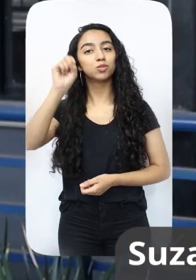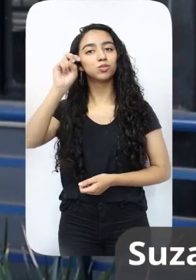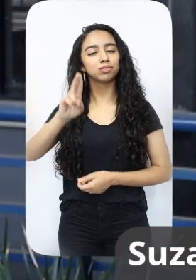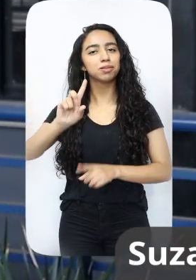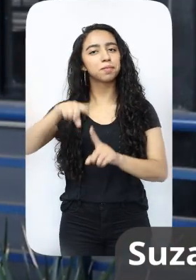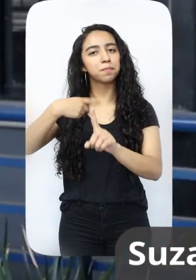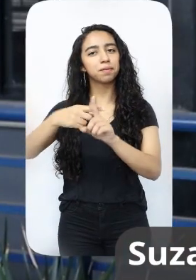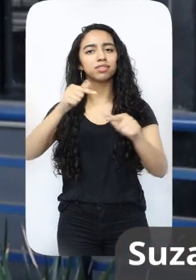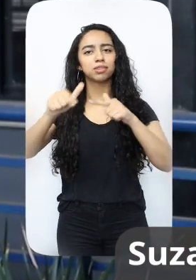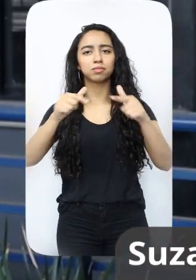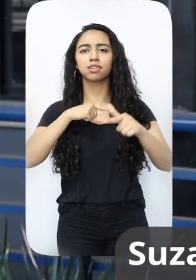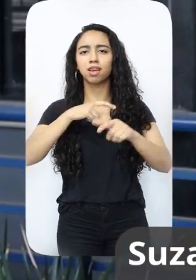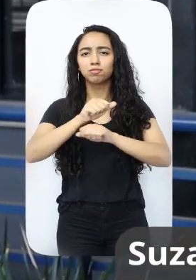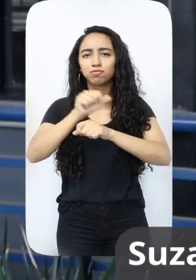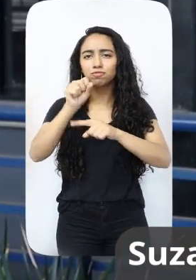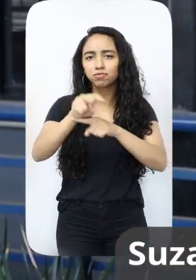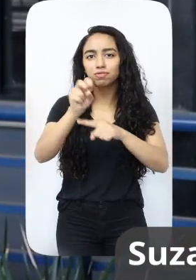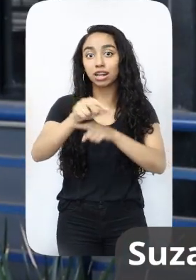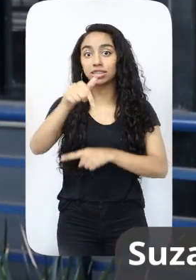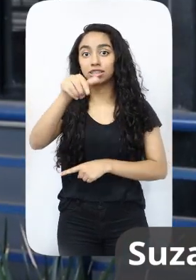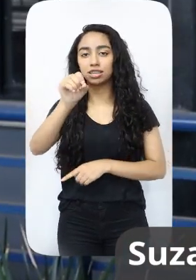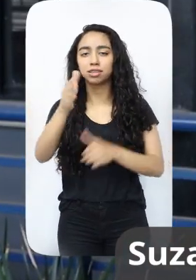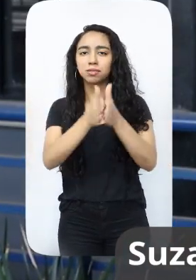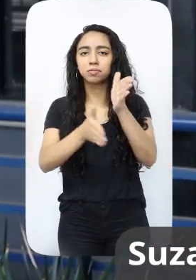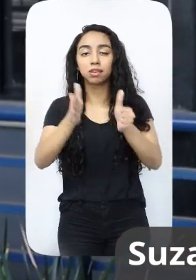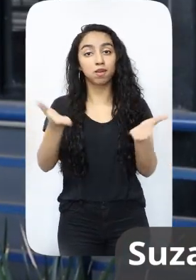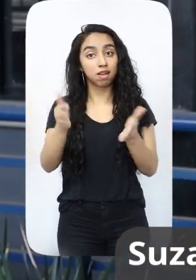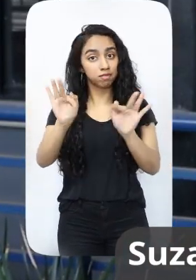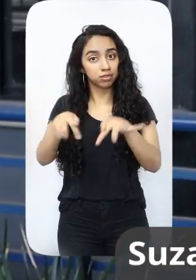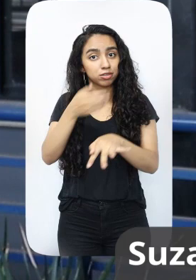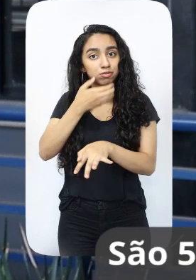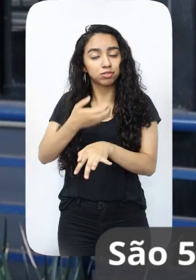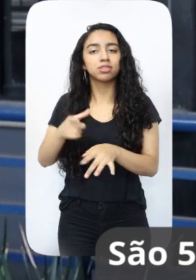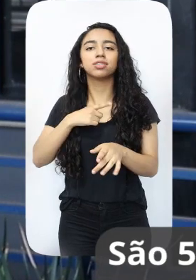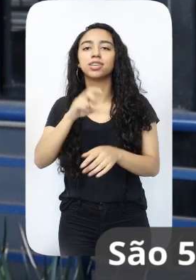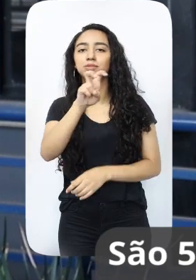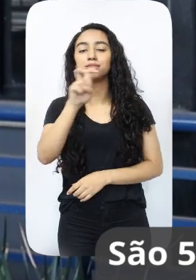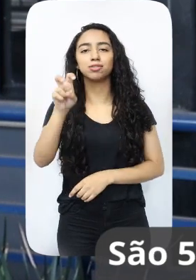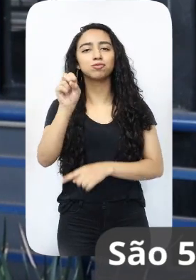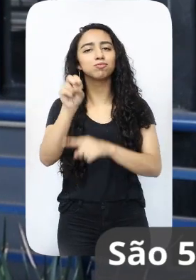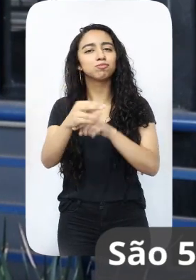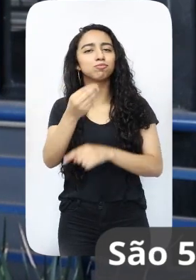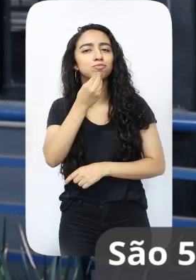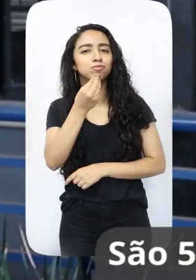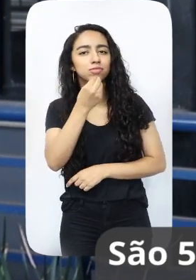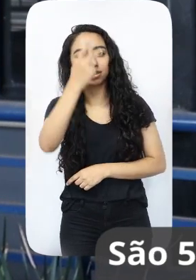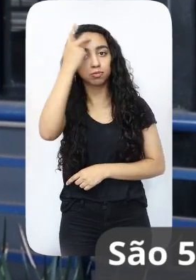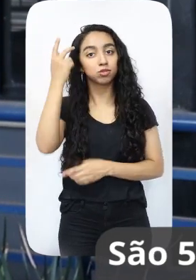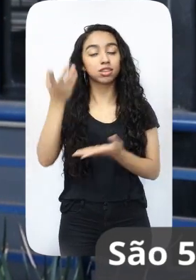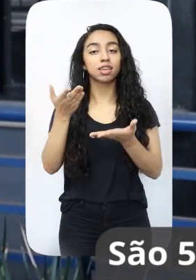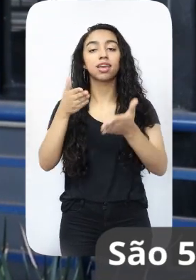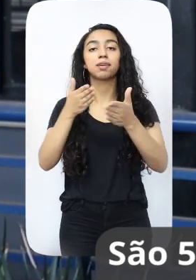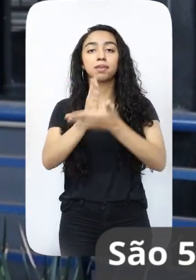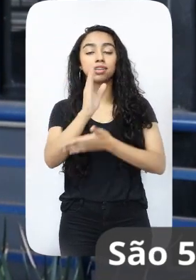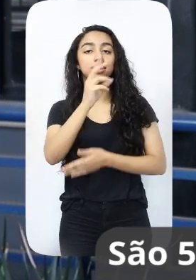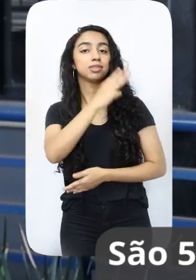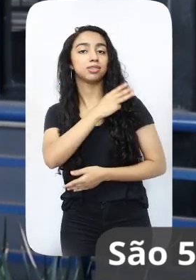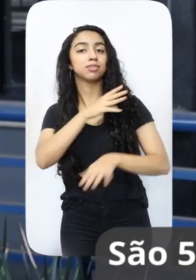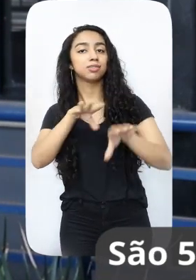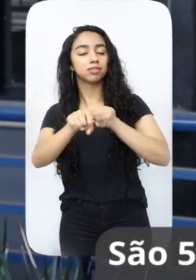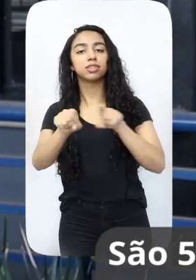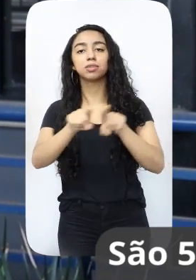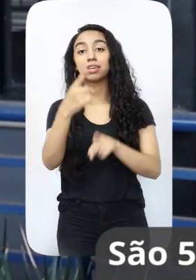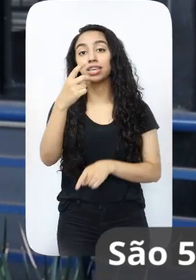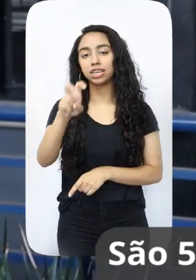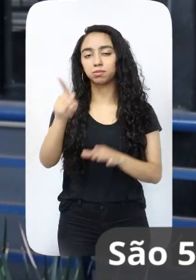Suzano Mais Emprego oferta 70 vagas temporárias neste fim de ano. São 55 oportunidades para candidatos que possam ensino